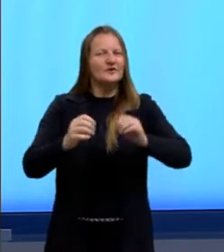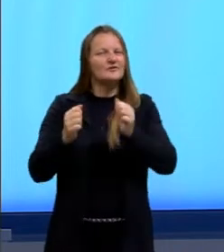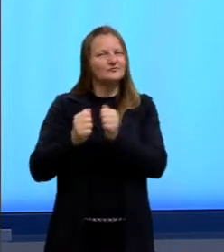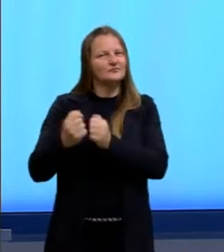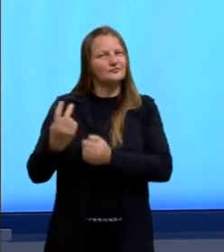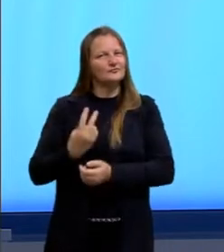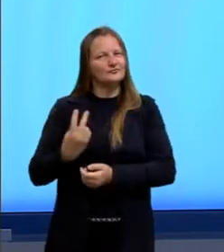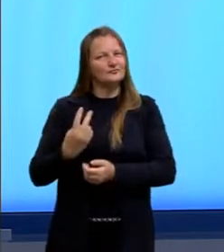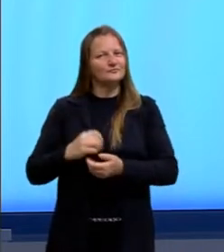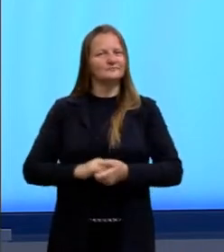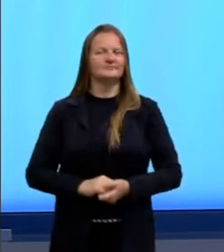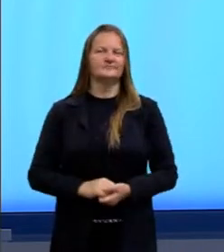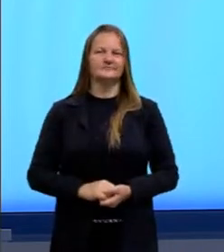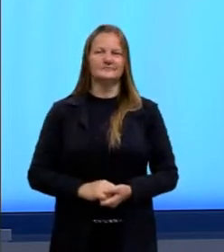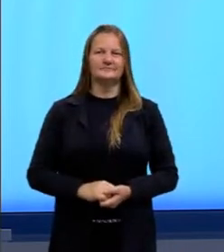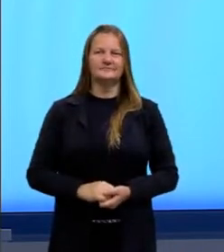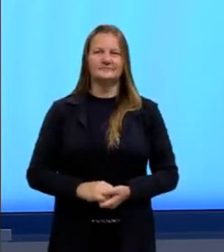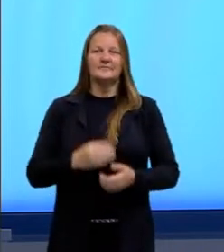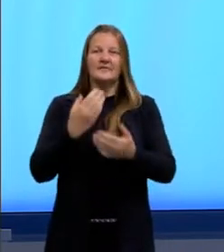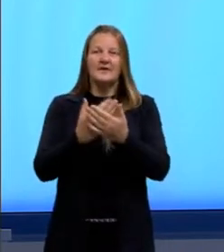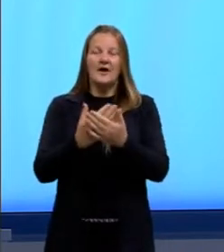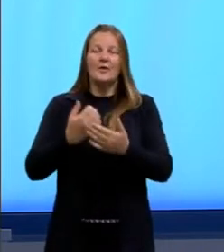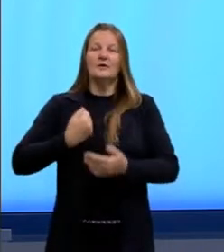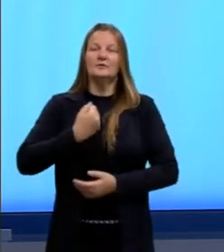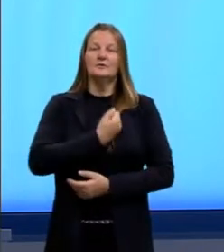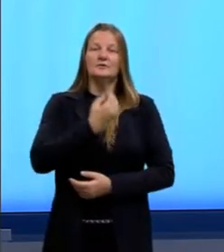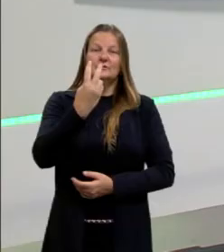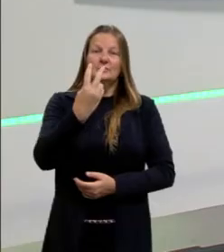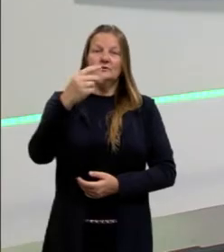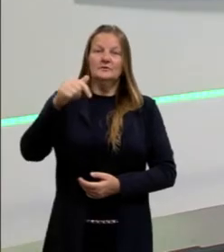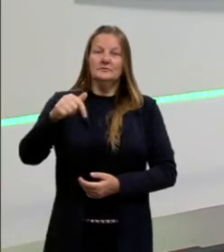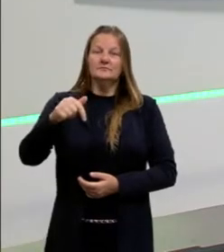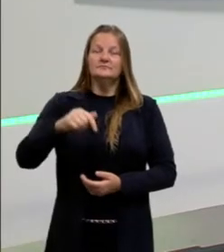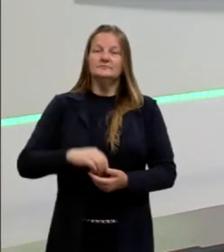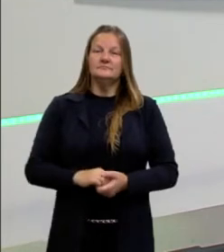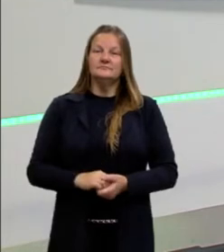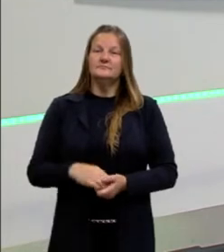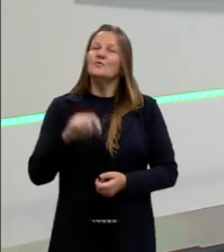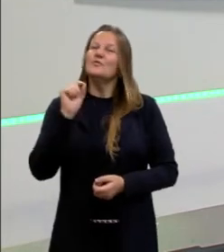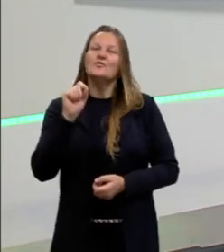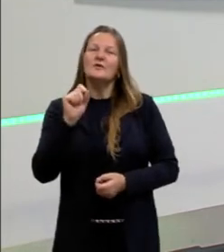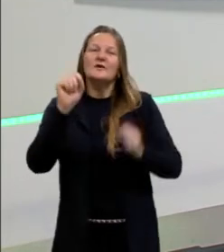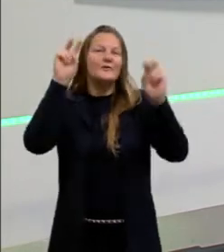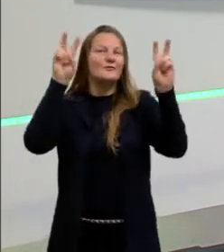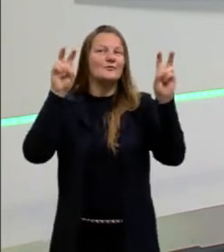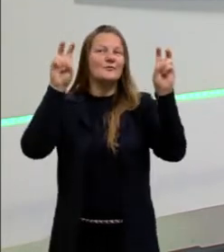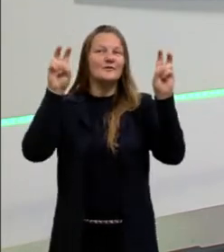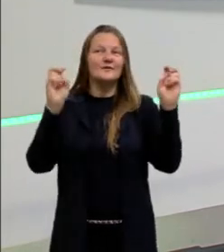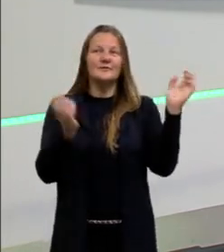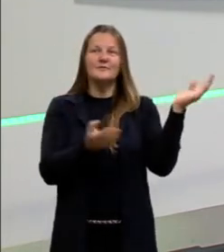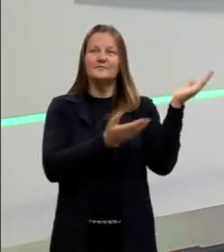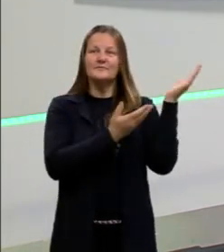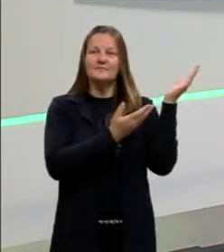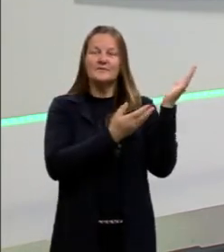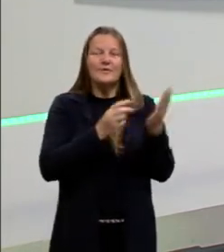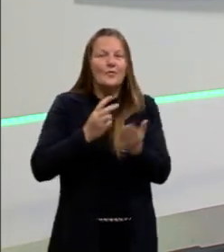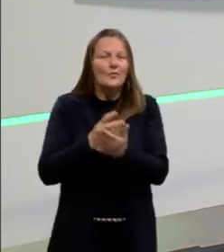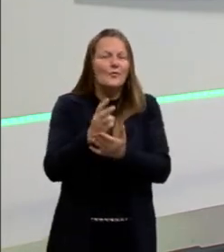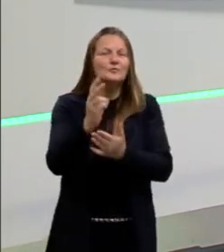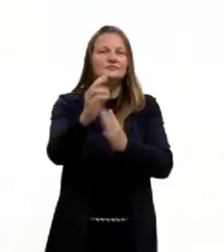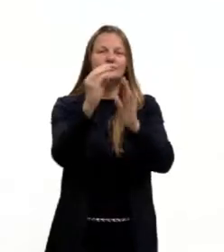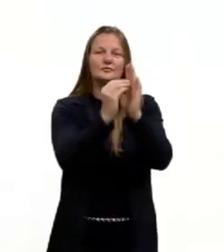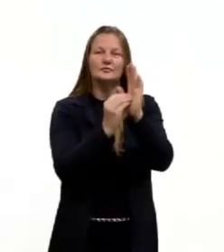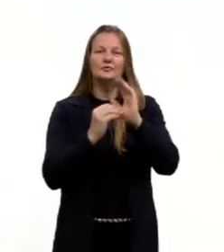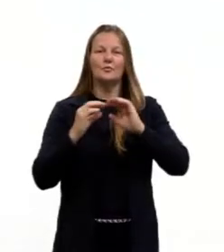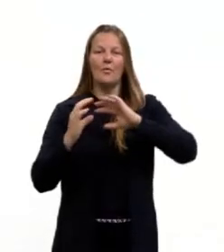nosso projeto aí, tá? Aula então 27, vamos ver o que a gente vai ver então na aula 27, vamos continuar então com o Oriente